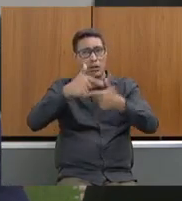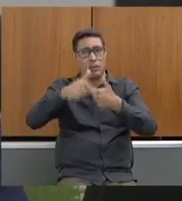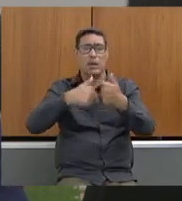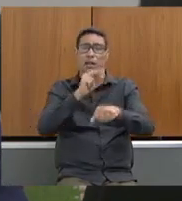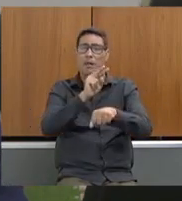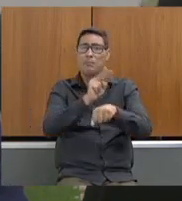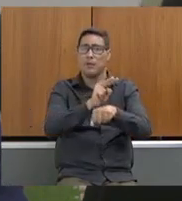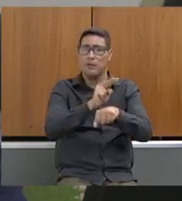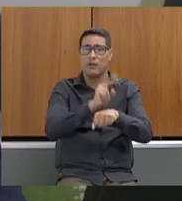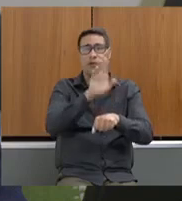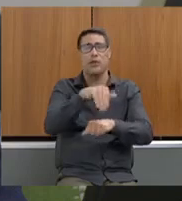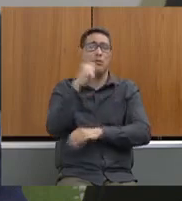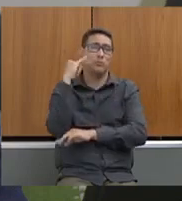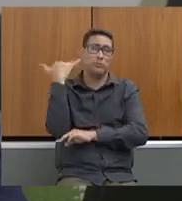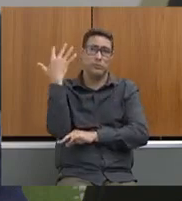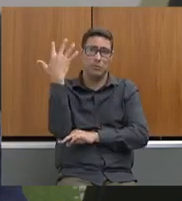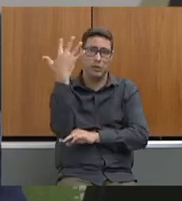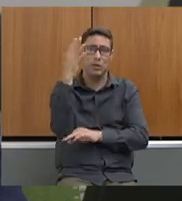turismo sustentável.